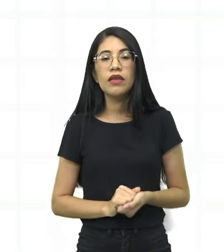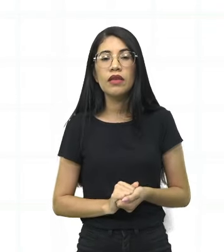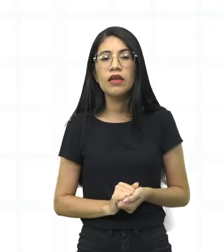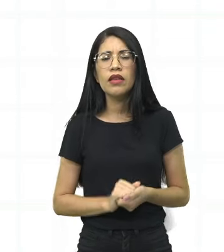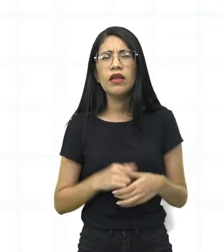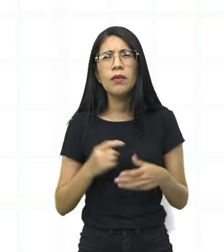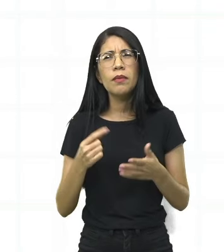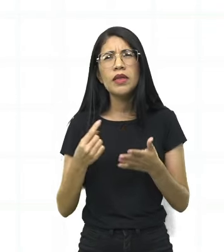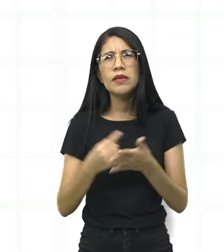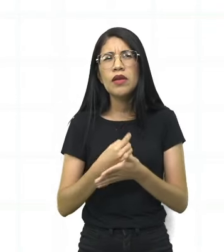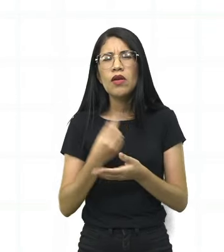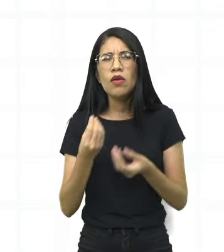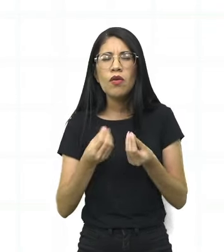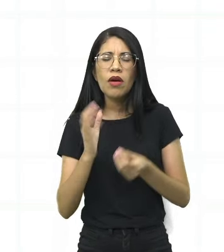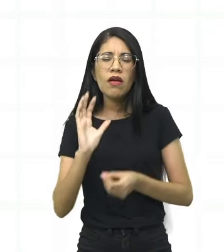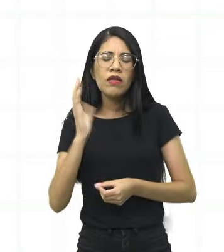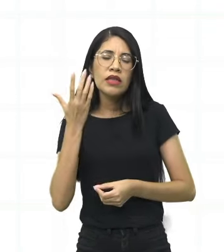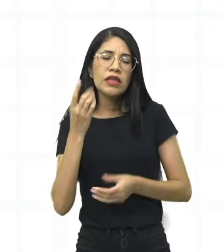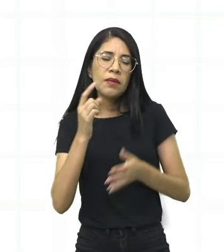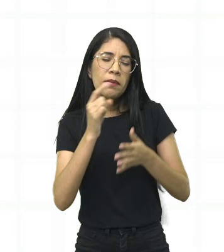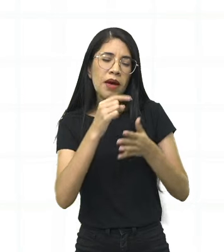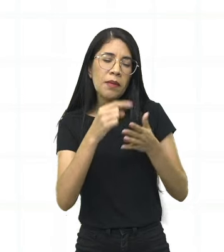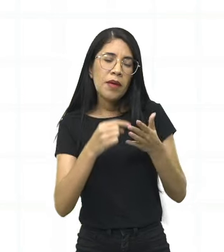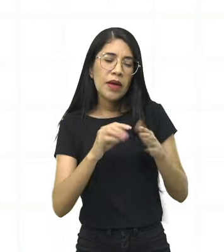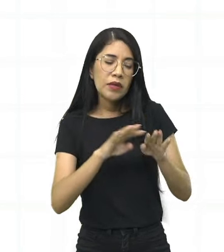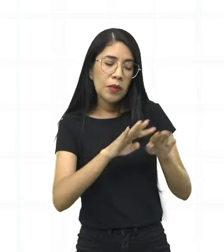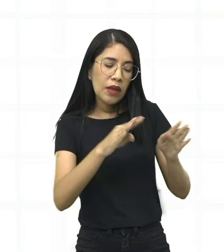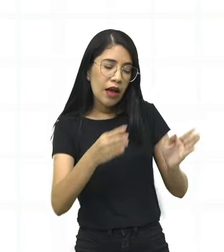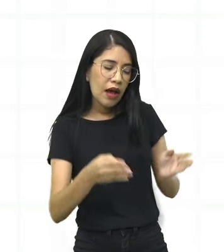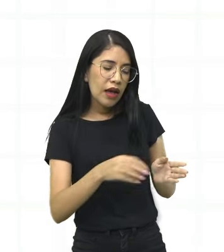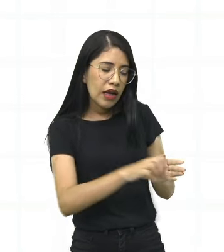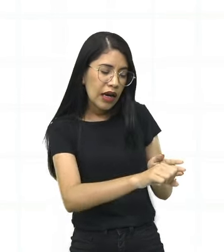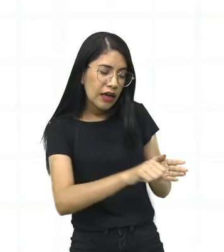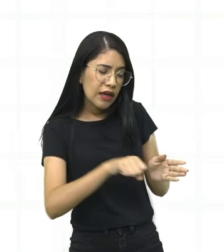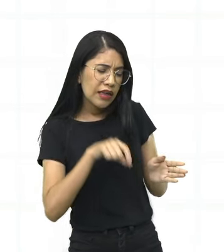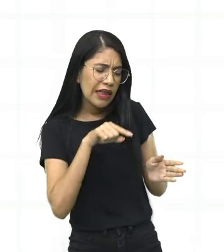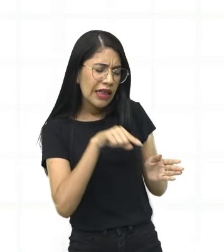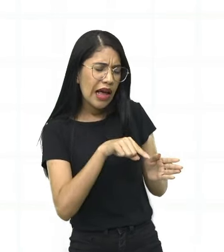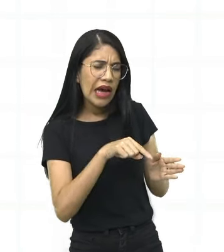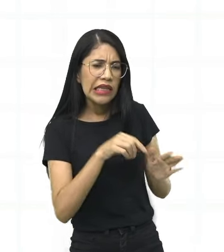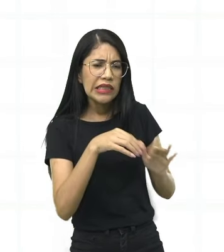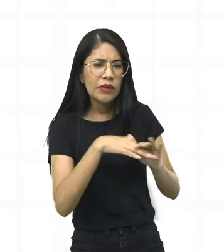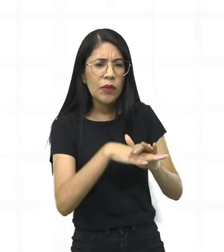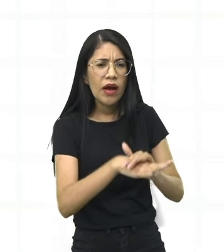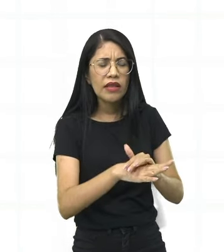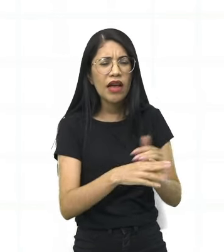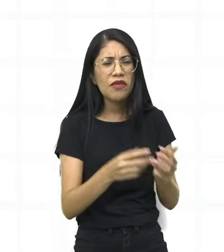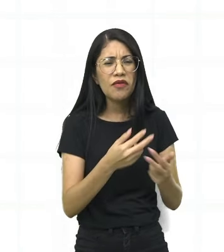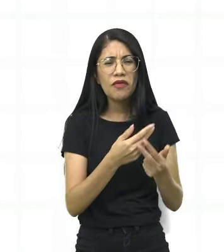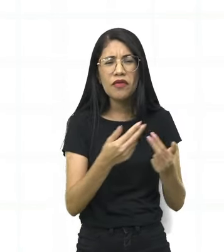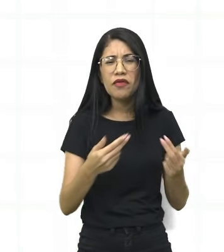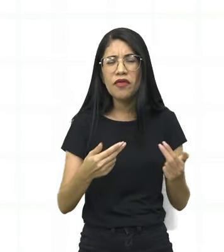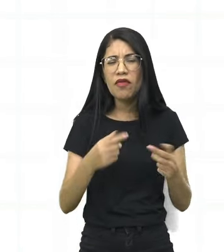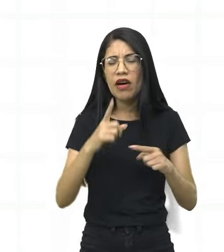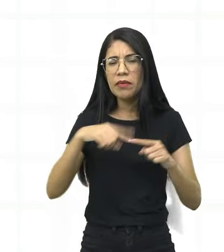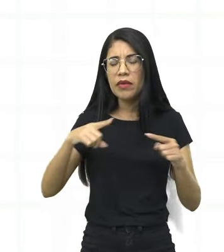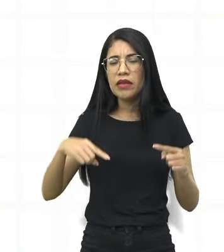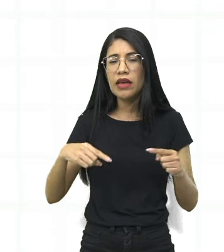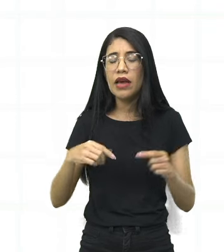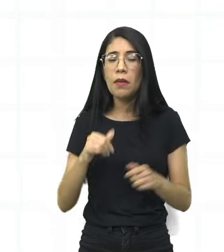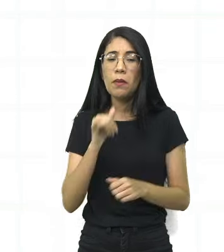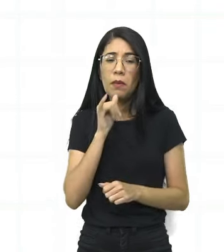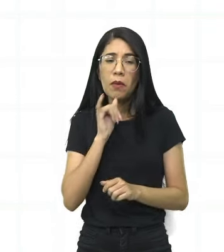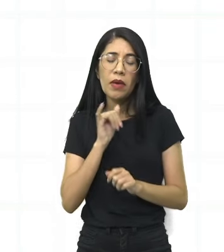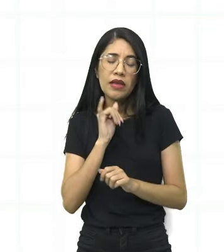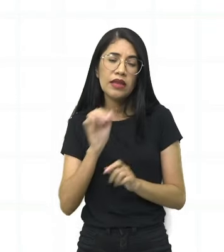aconteceu ali, né? Olha, ele encontrou aquela cômoda, esquecidas há décadas ali, dentro de um porão. Às vezes nós temos